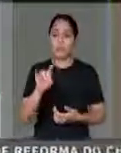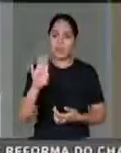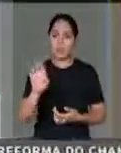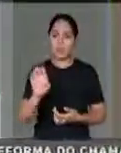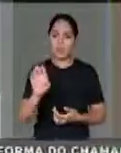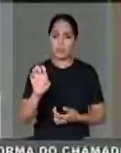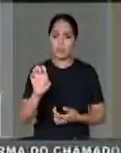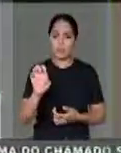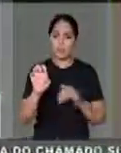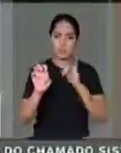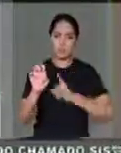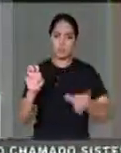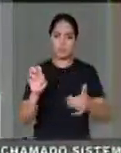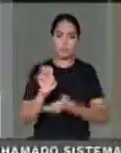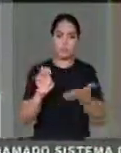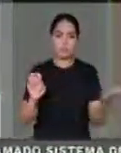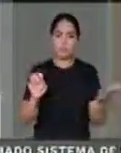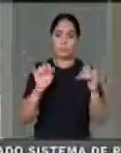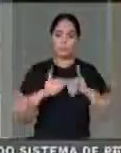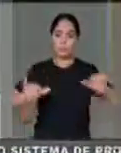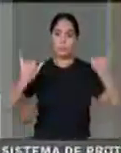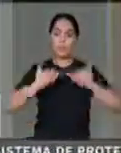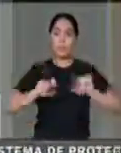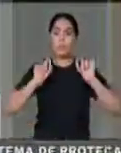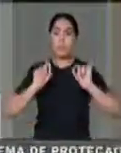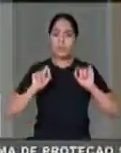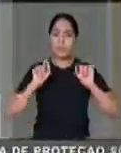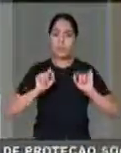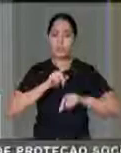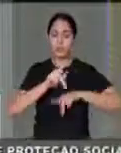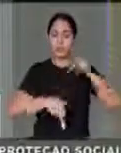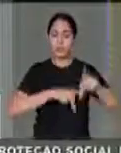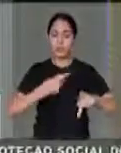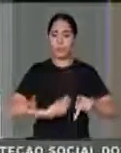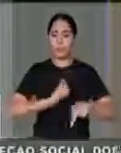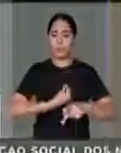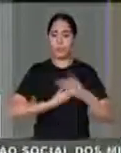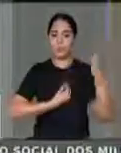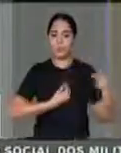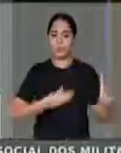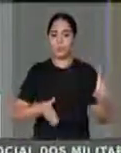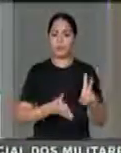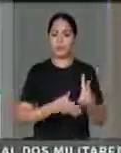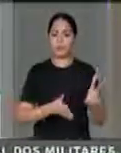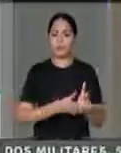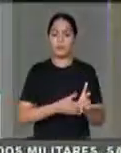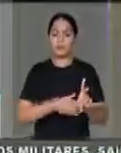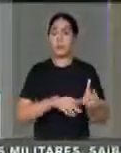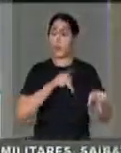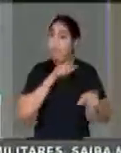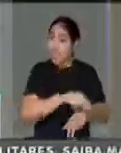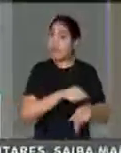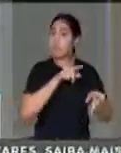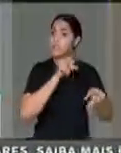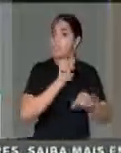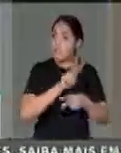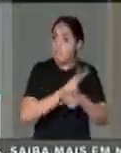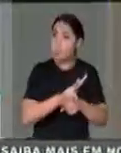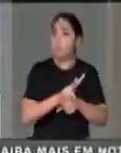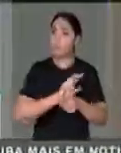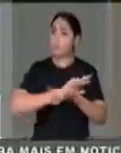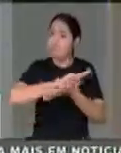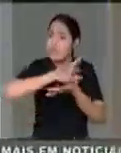povo que vive nesse território, de um povo que é guardião da nossa